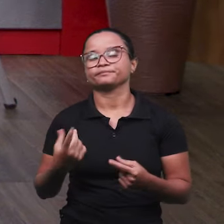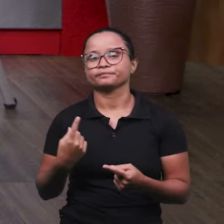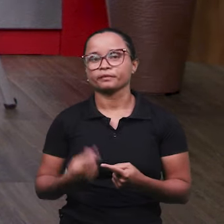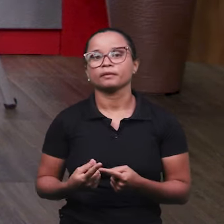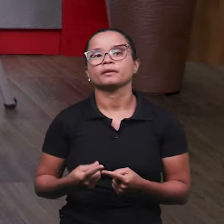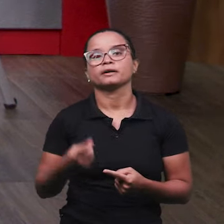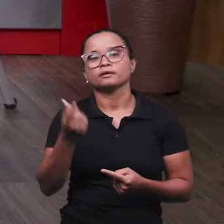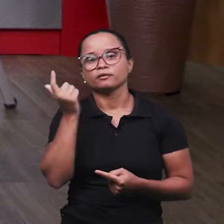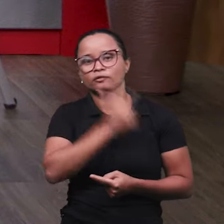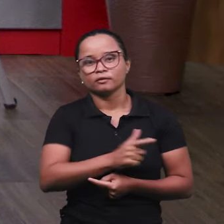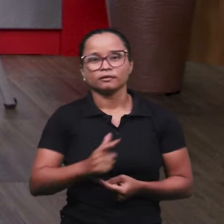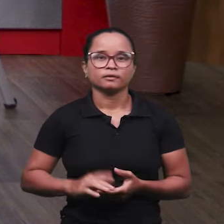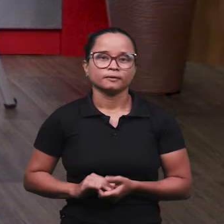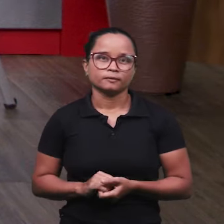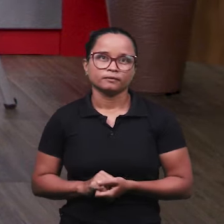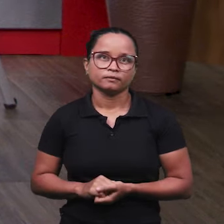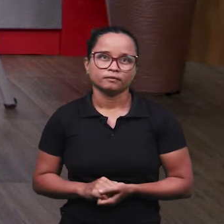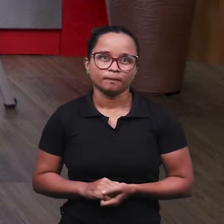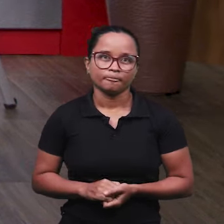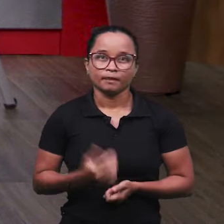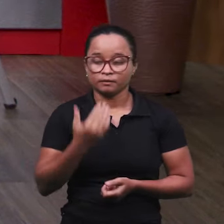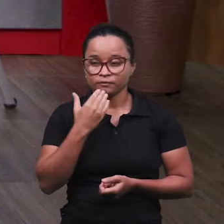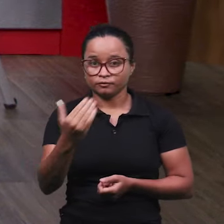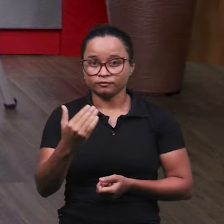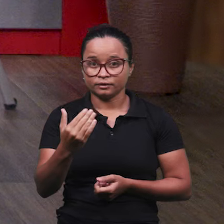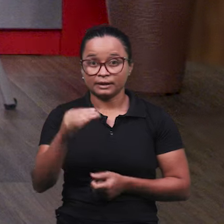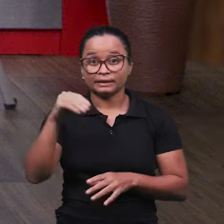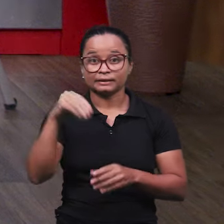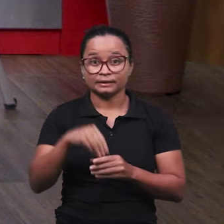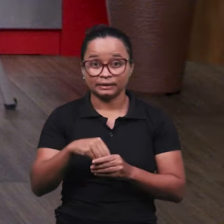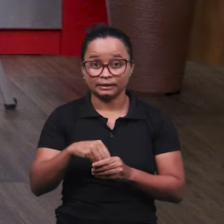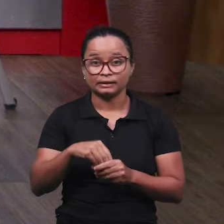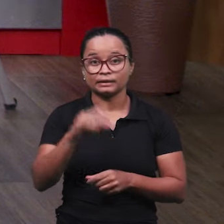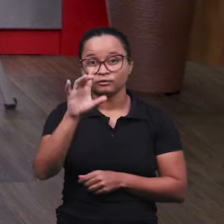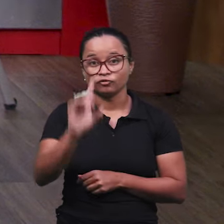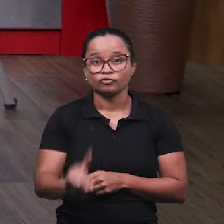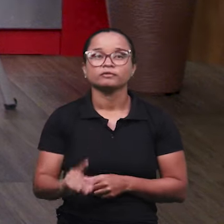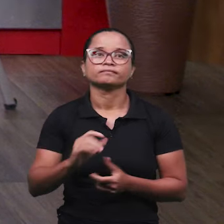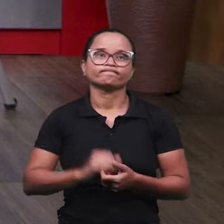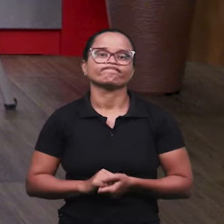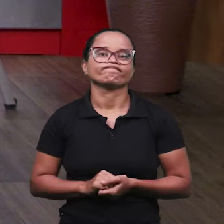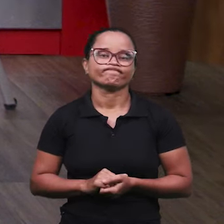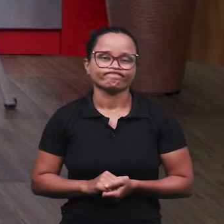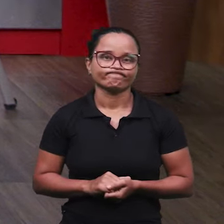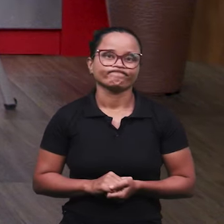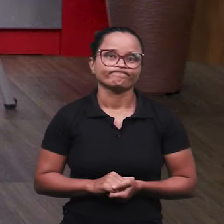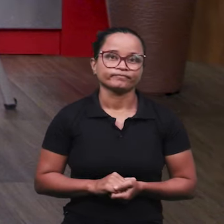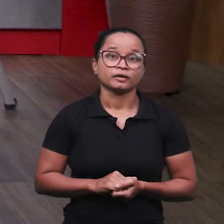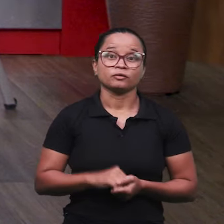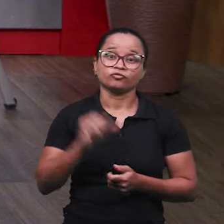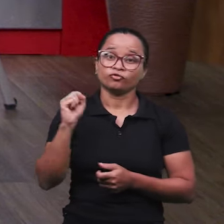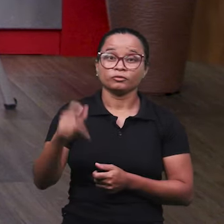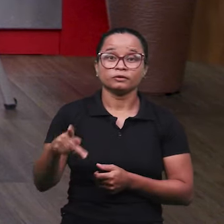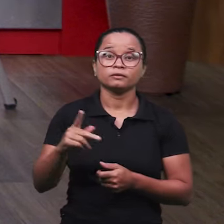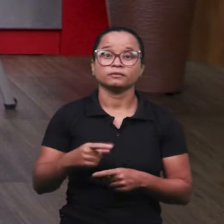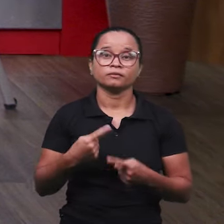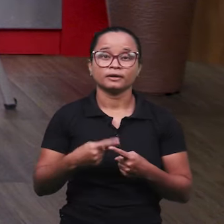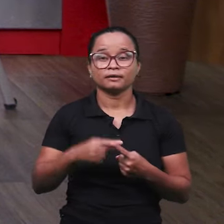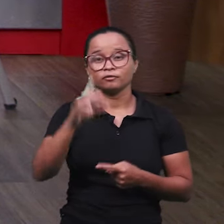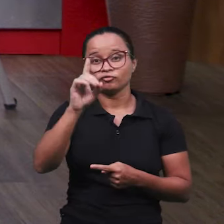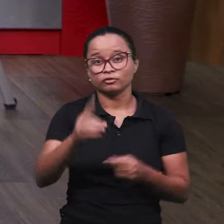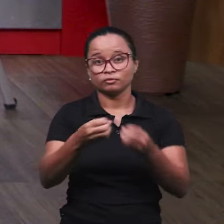realmente prossiga ali com os outros pedidos ali dentro do direito previdenciário. É, porque senão o direito dele fica prejudicado, né?